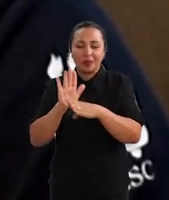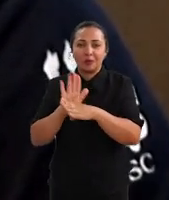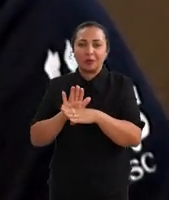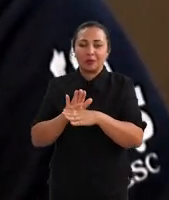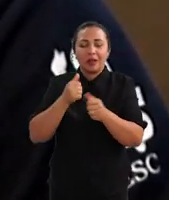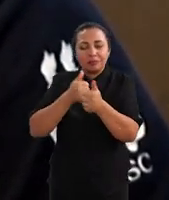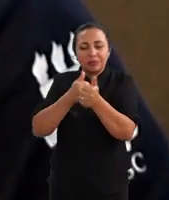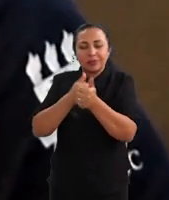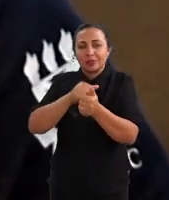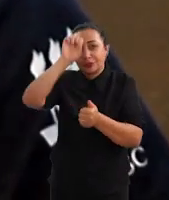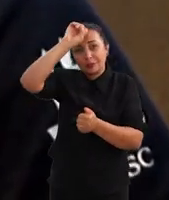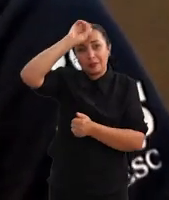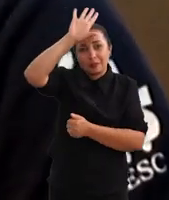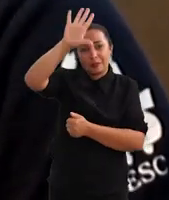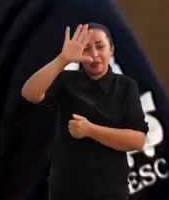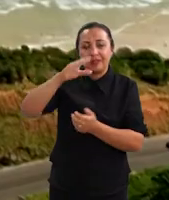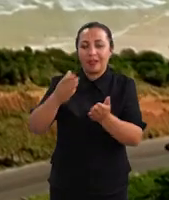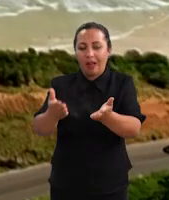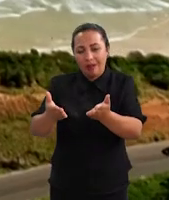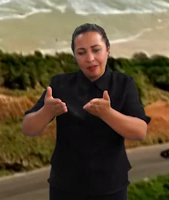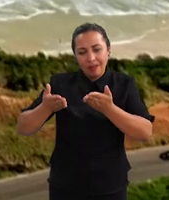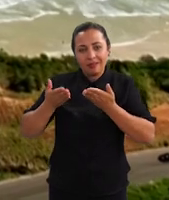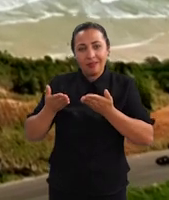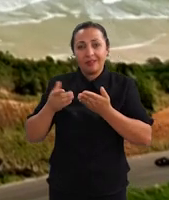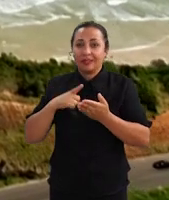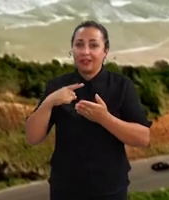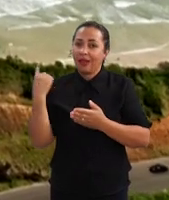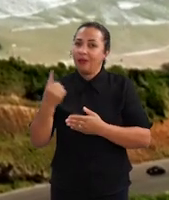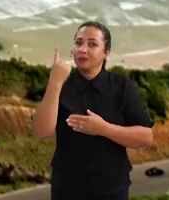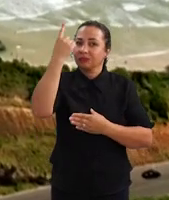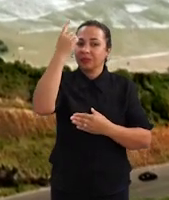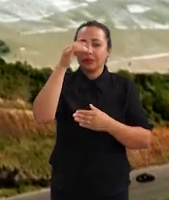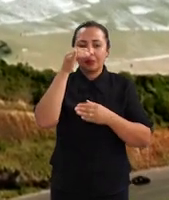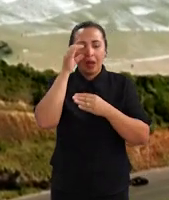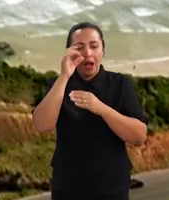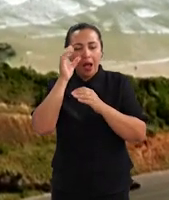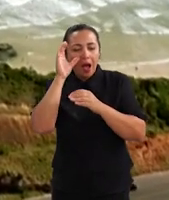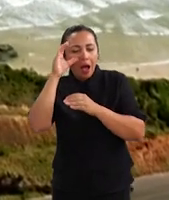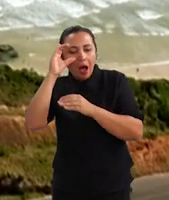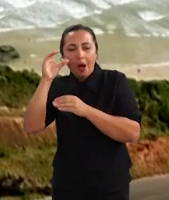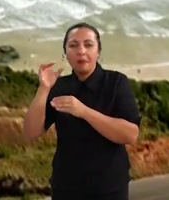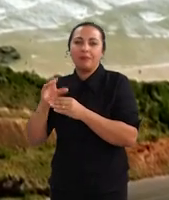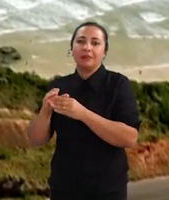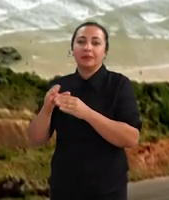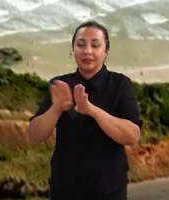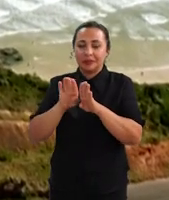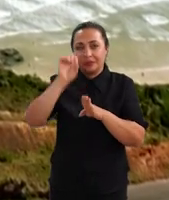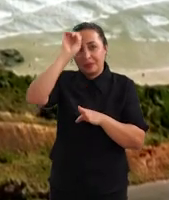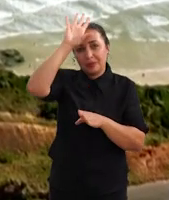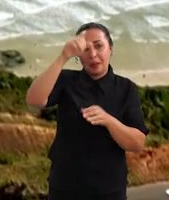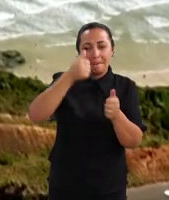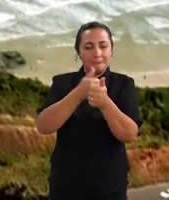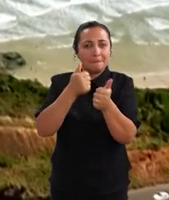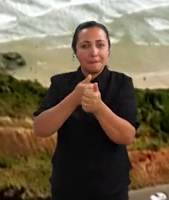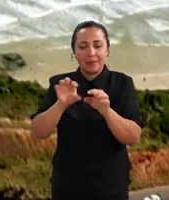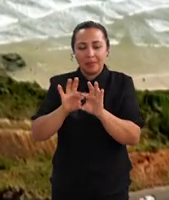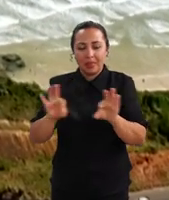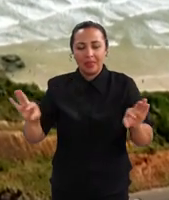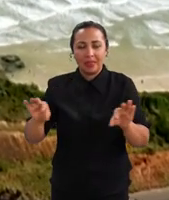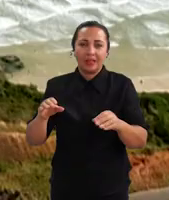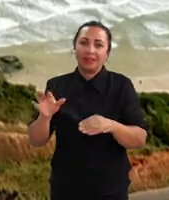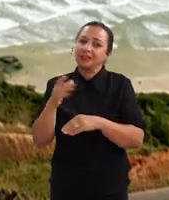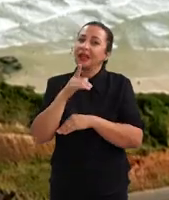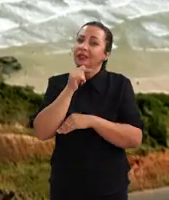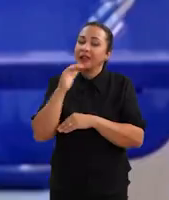aproximação das baleias à costa. E temos um ponto alto para a observação das baleias, também muito perto da linha da costa.